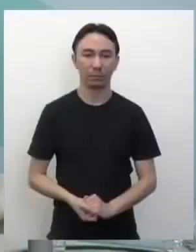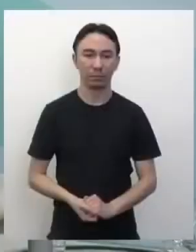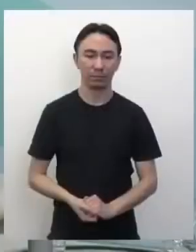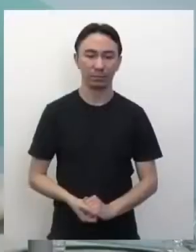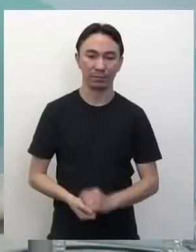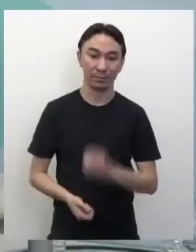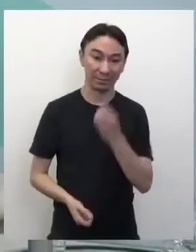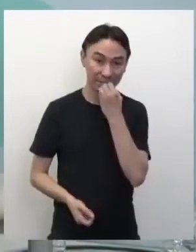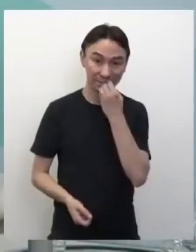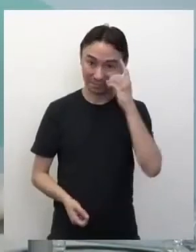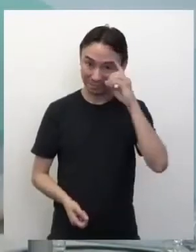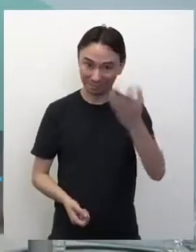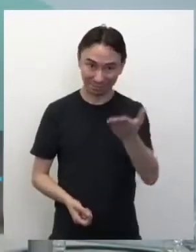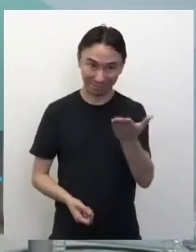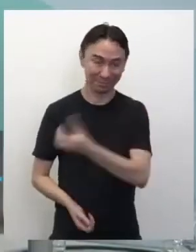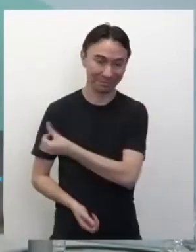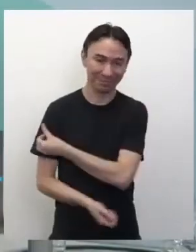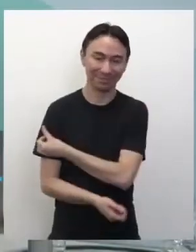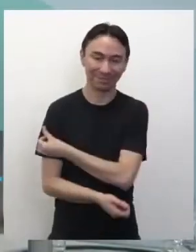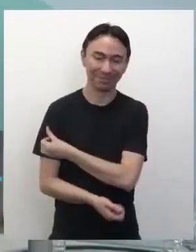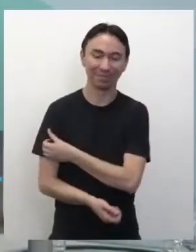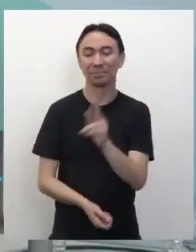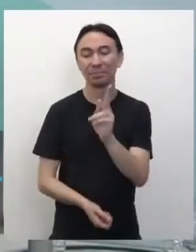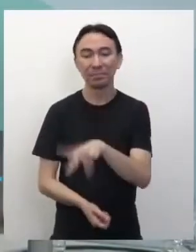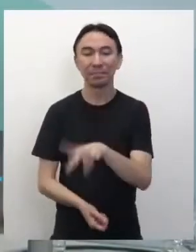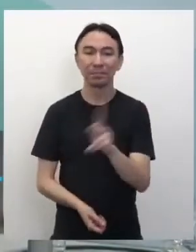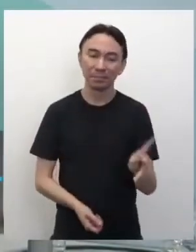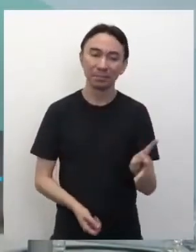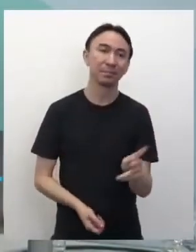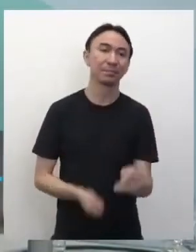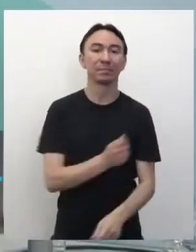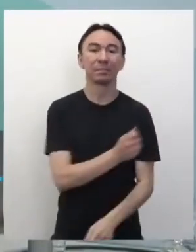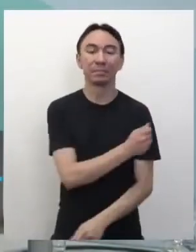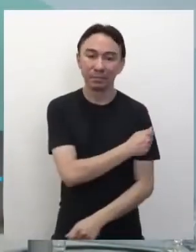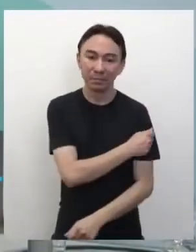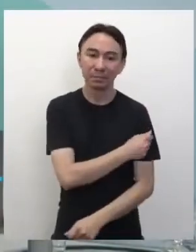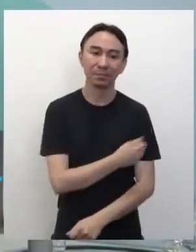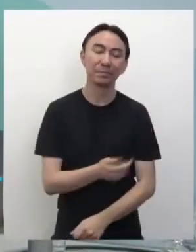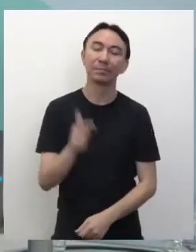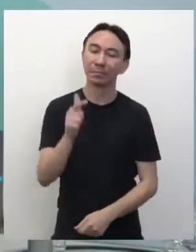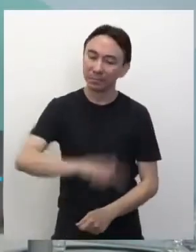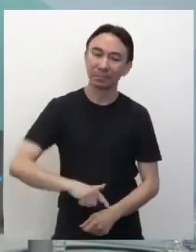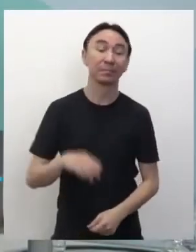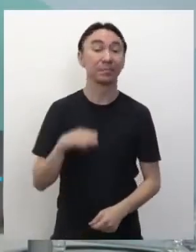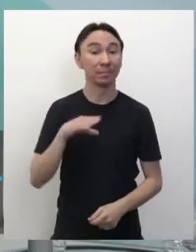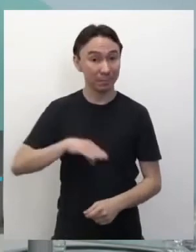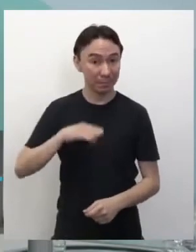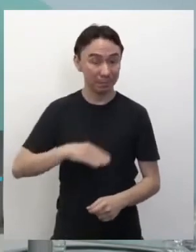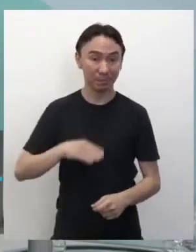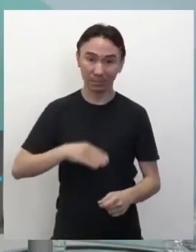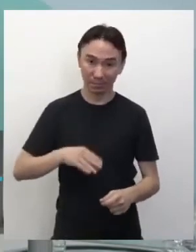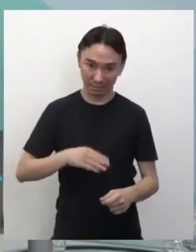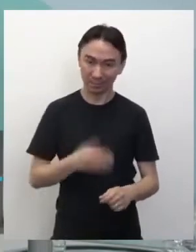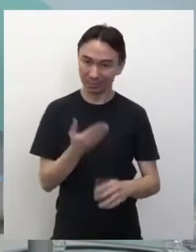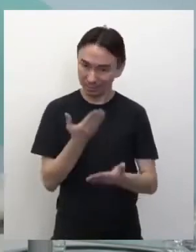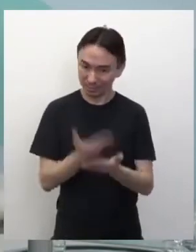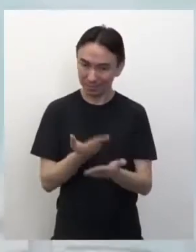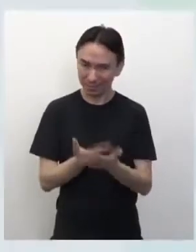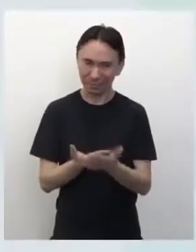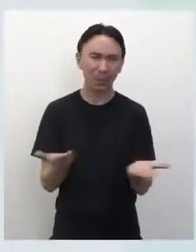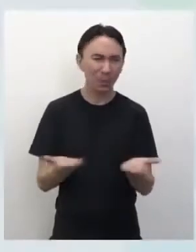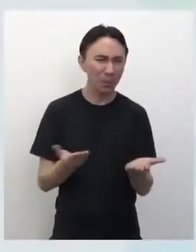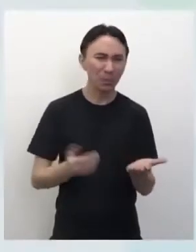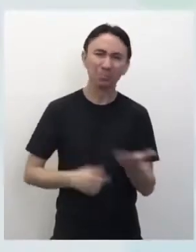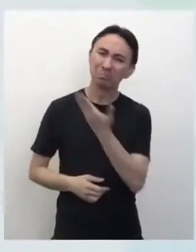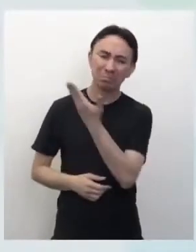Bom dia, sexto ano. Bom dia, professores e alunos. Mais uma aula de língua portuguesa e hoje manchetes. O que